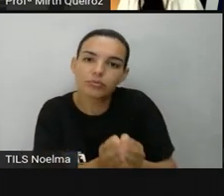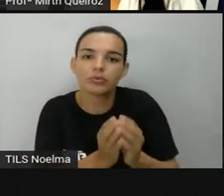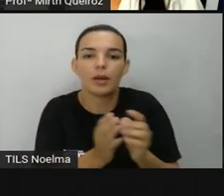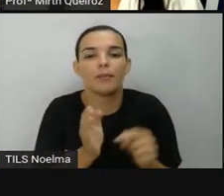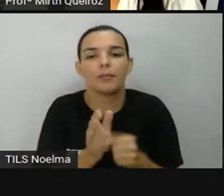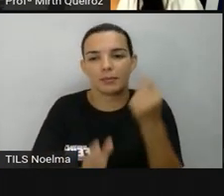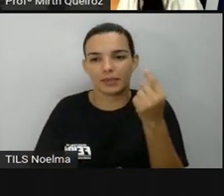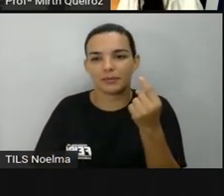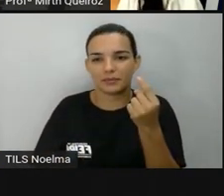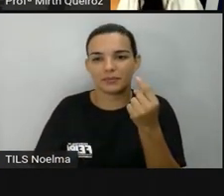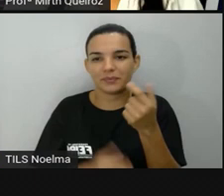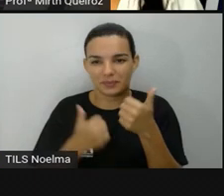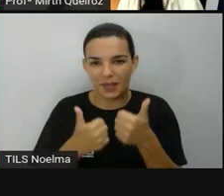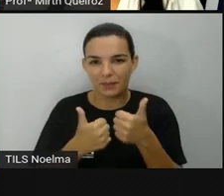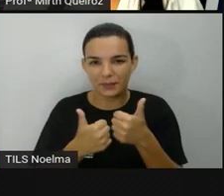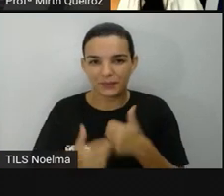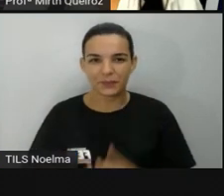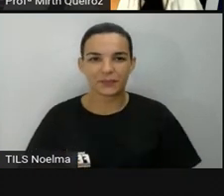Primeiro.